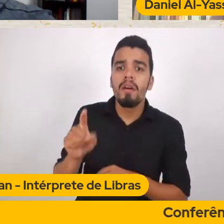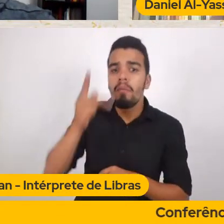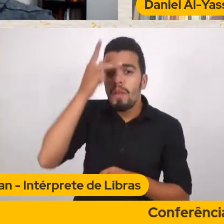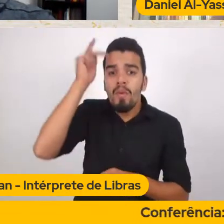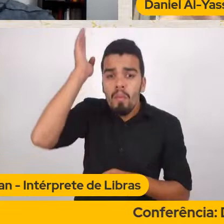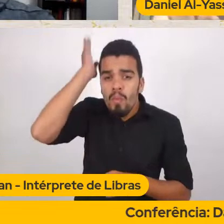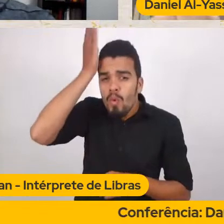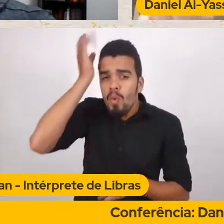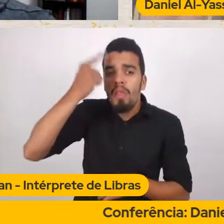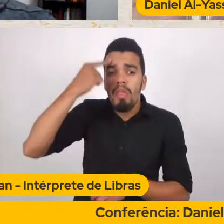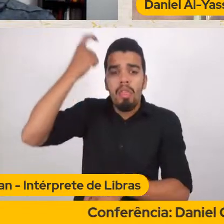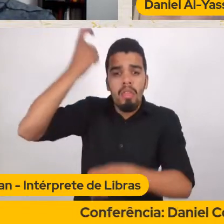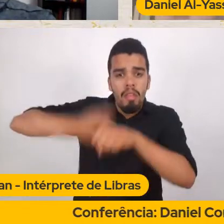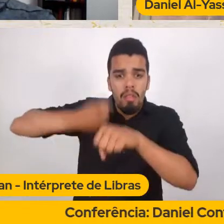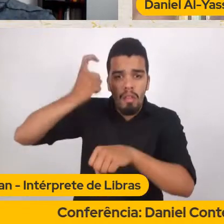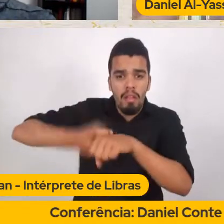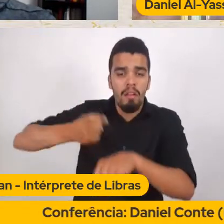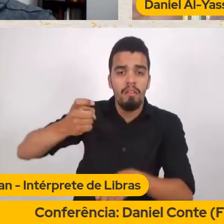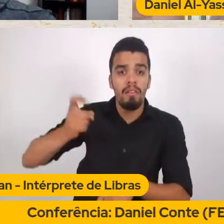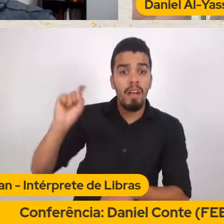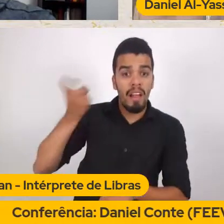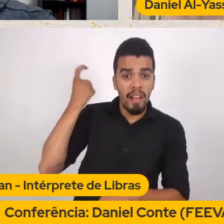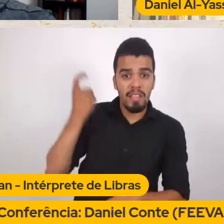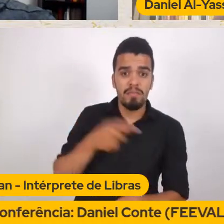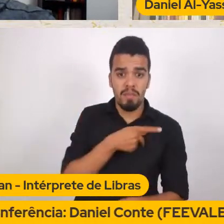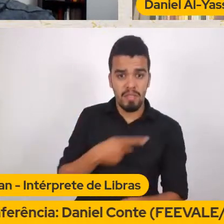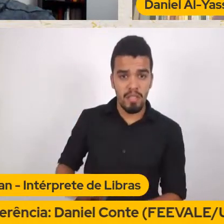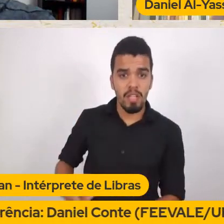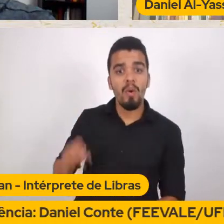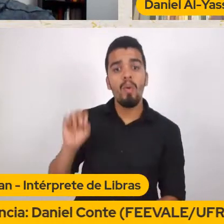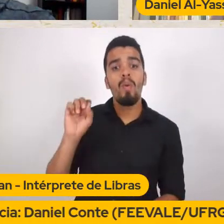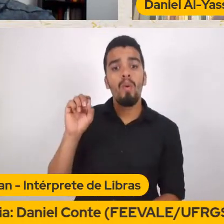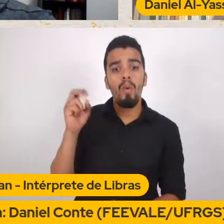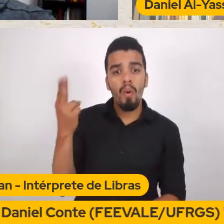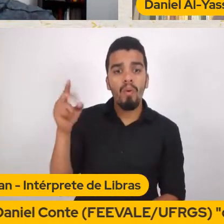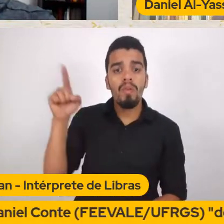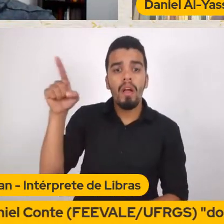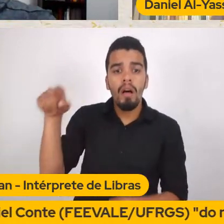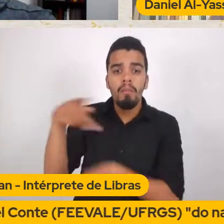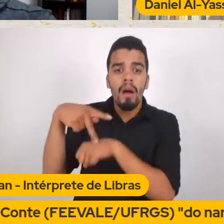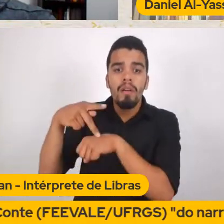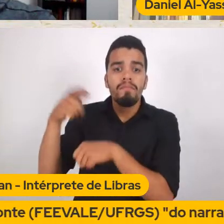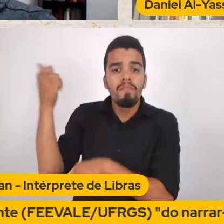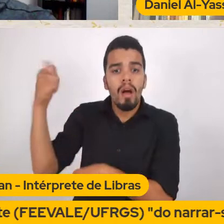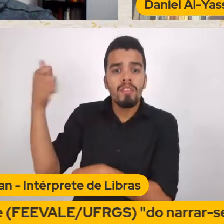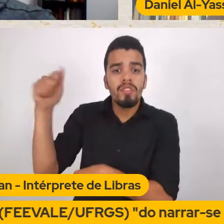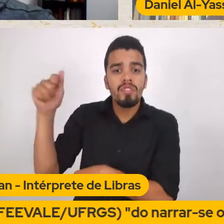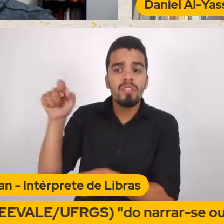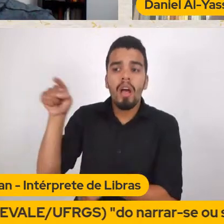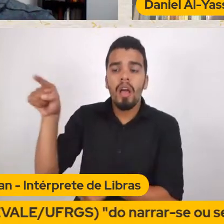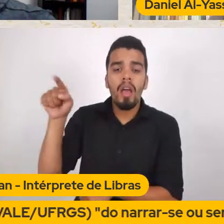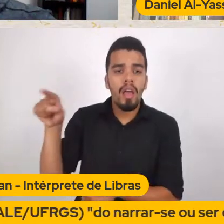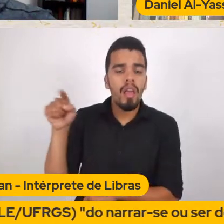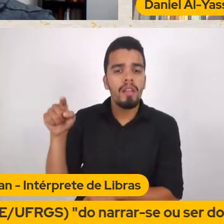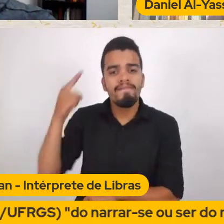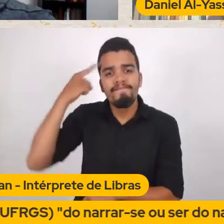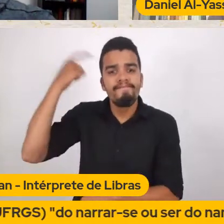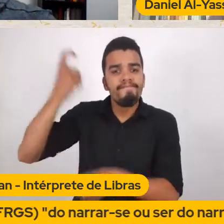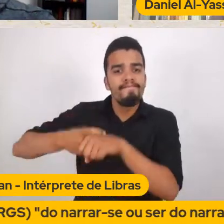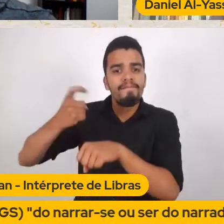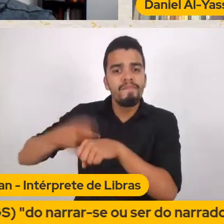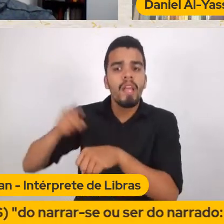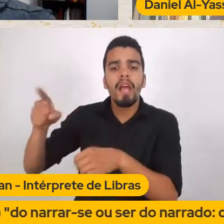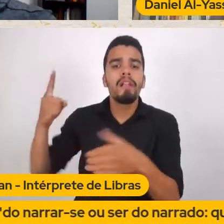Ou para o imbecil Que possivelmente Entre na presidência Da Argentina Pergunta Qual é o desenho Preferido deles